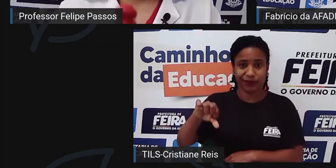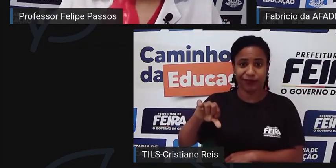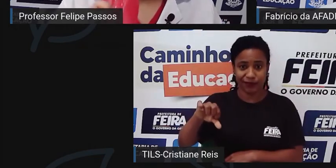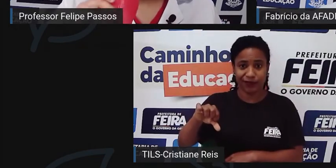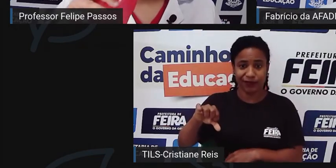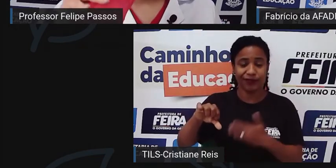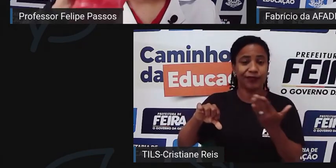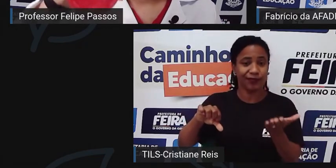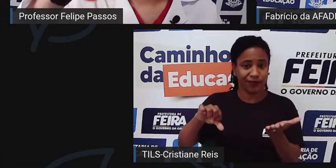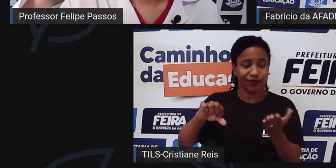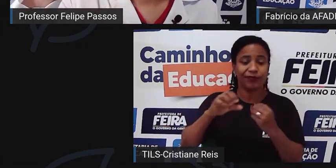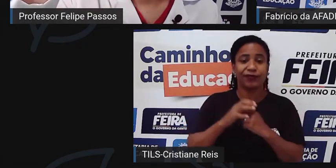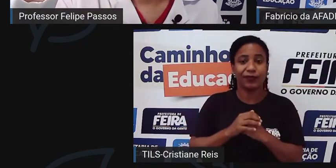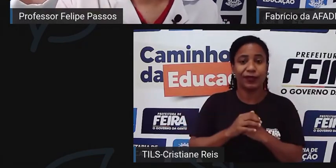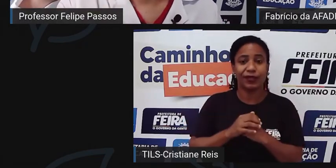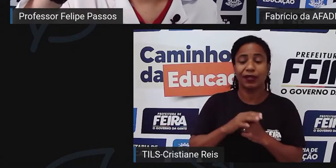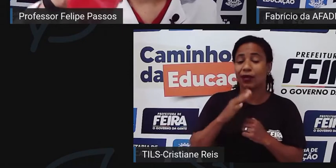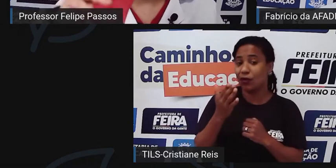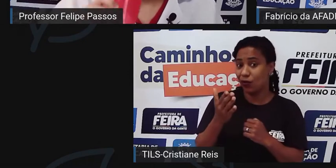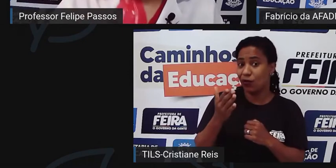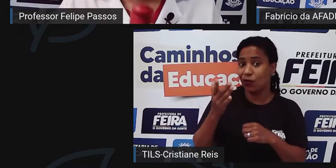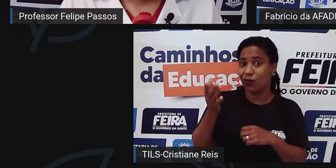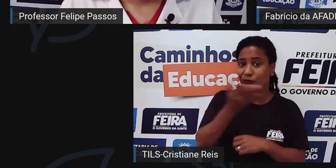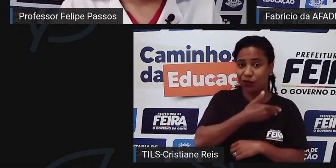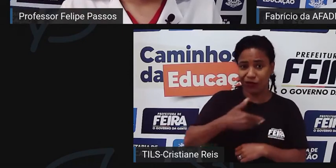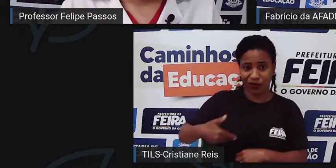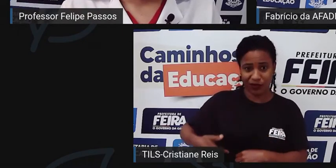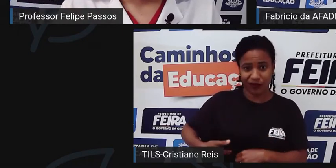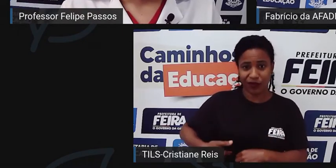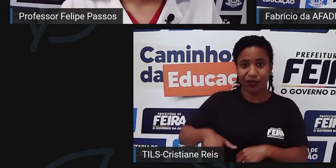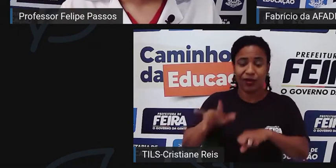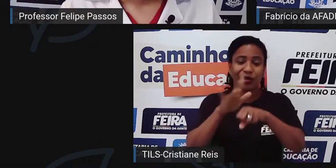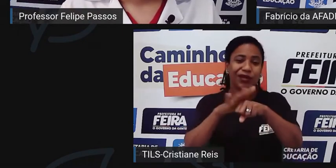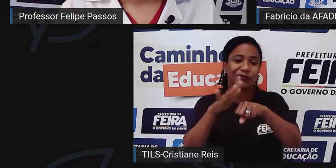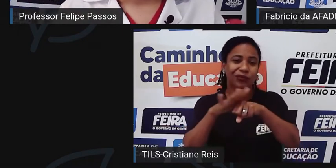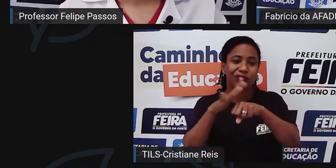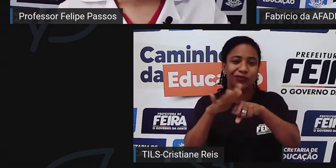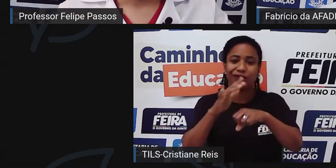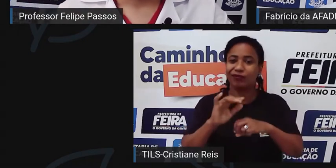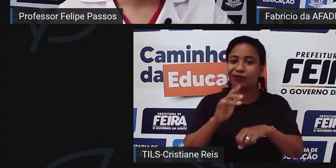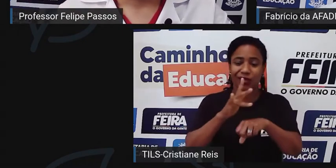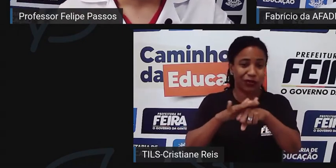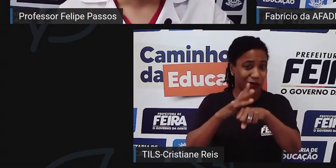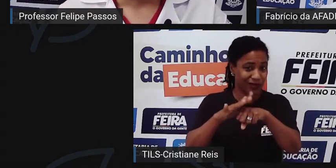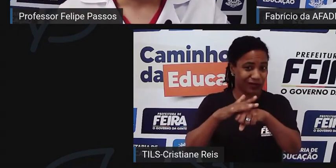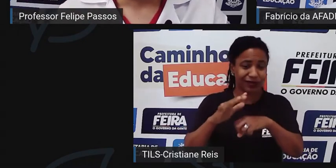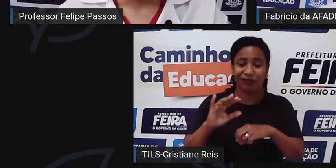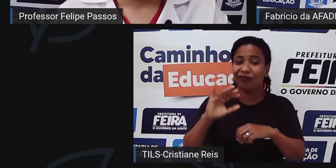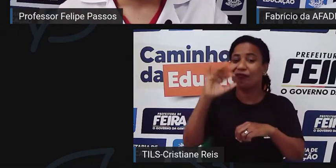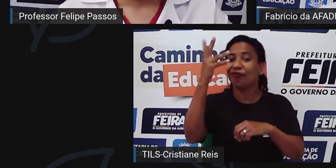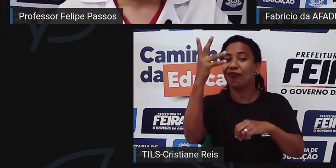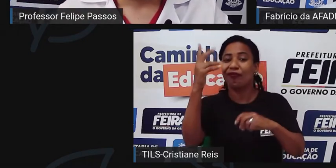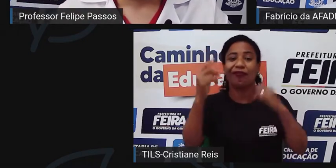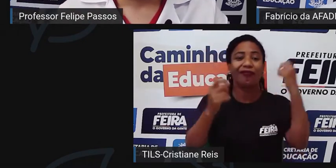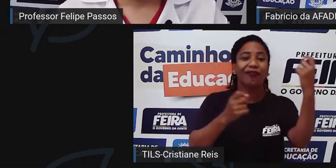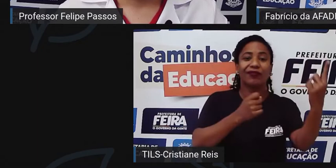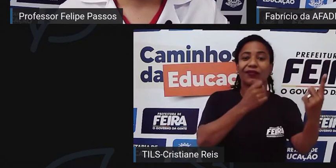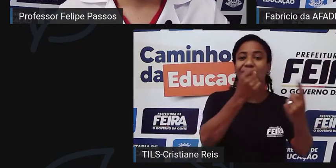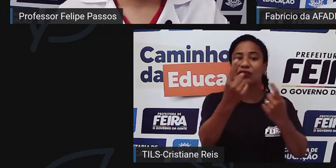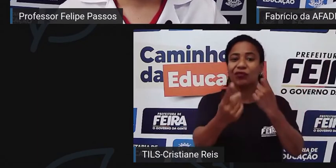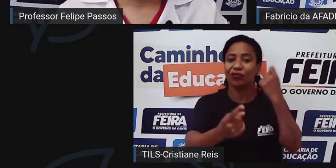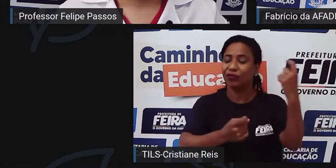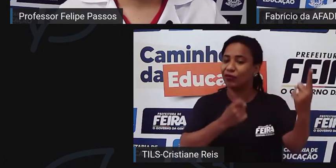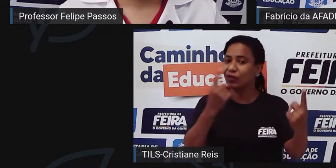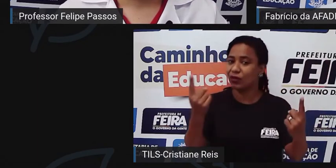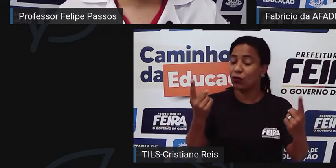para uma doença rara. É um equívoco que o governo federal fez, porque, para quem